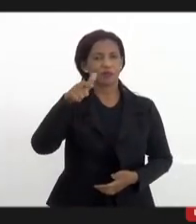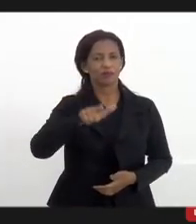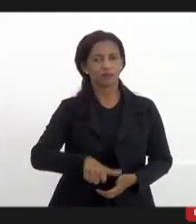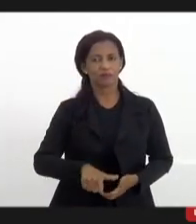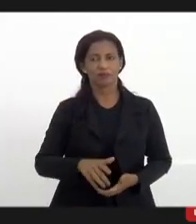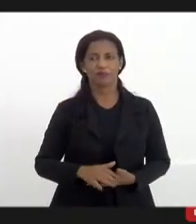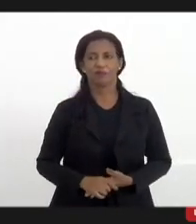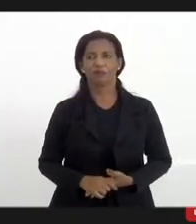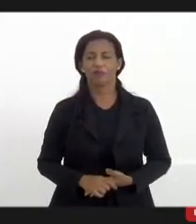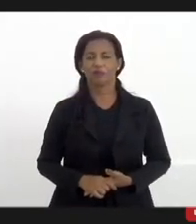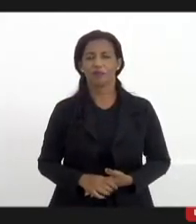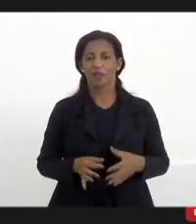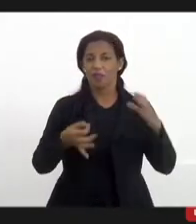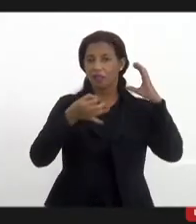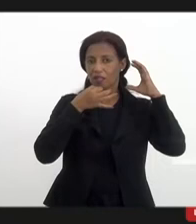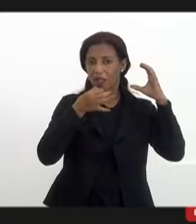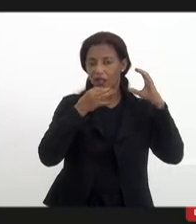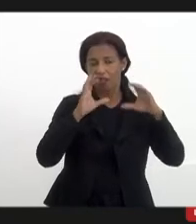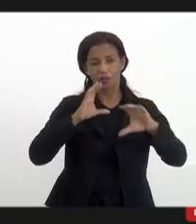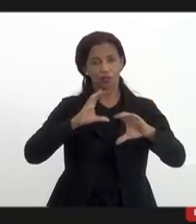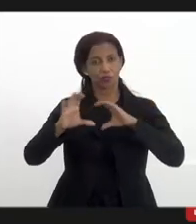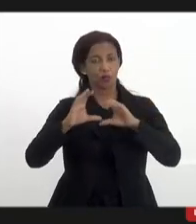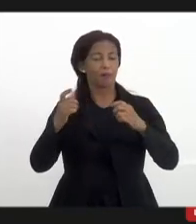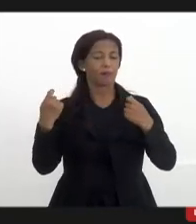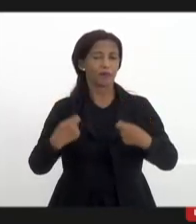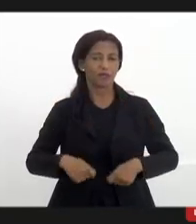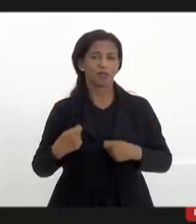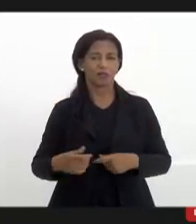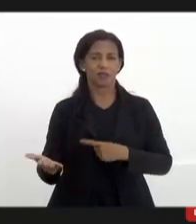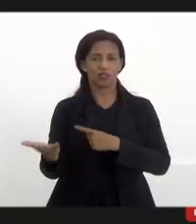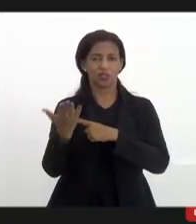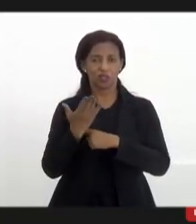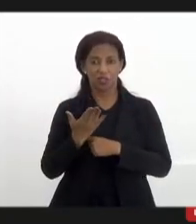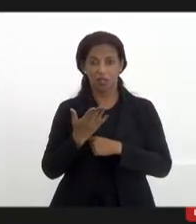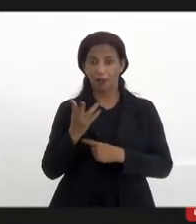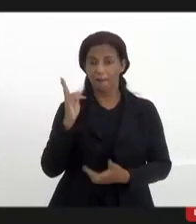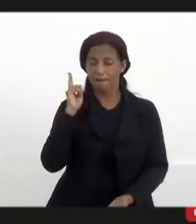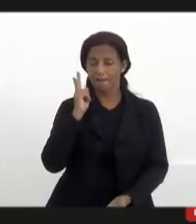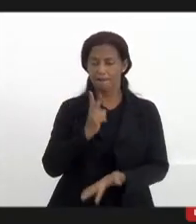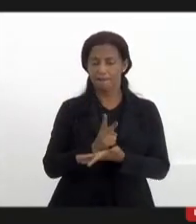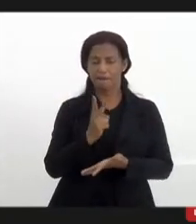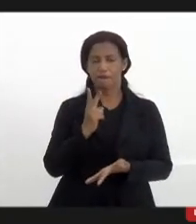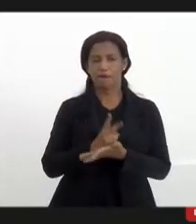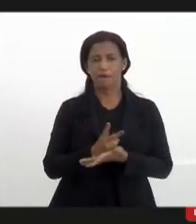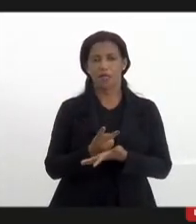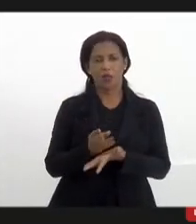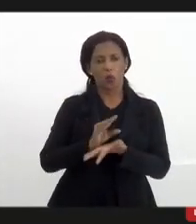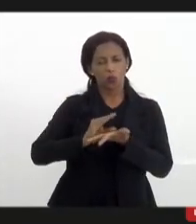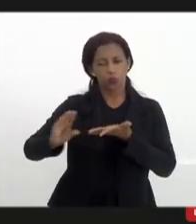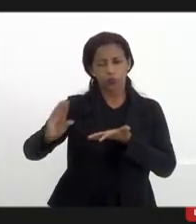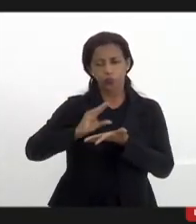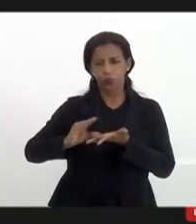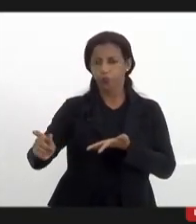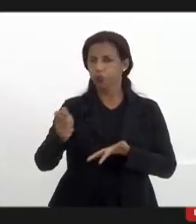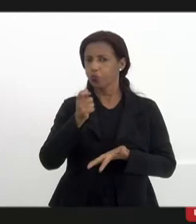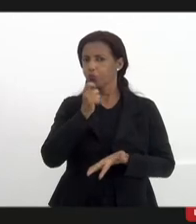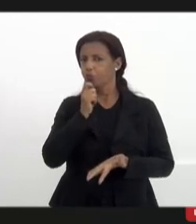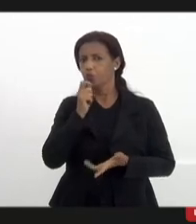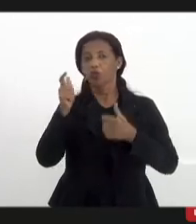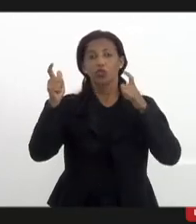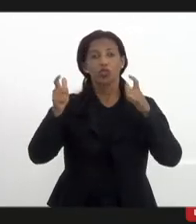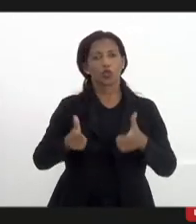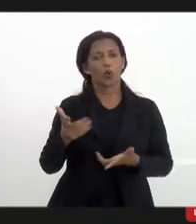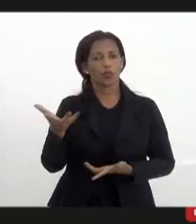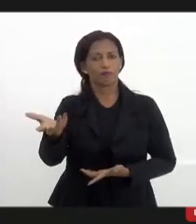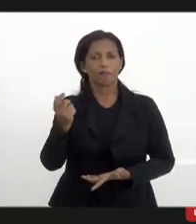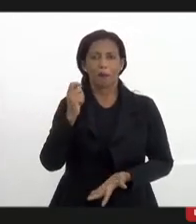e a rádio comunitária ela precisa de ajuda ajuda mesmo ajuda financeira não temos da onde tirar